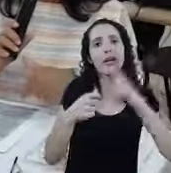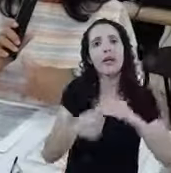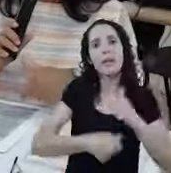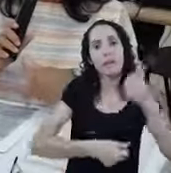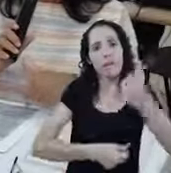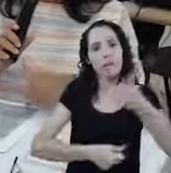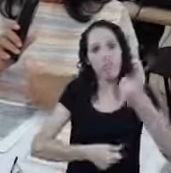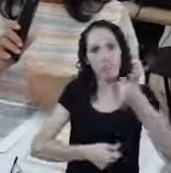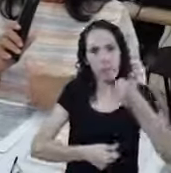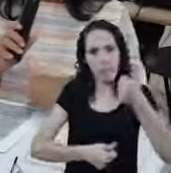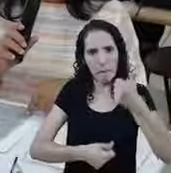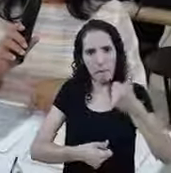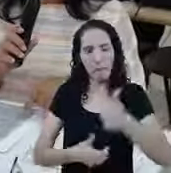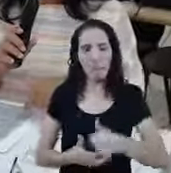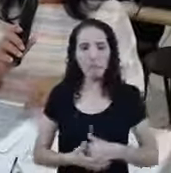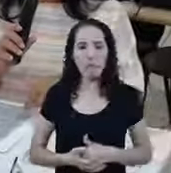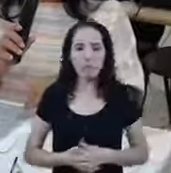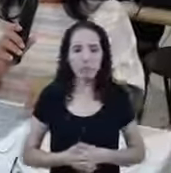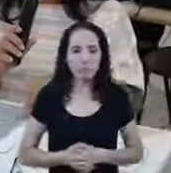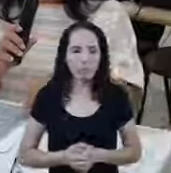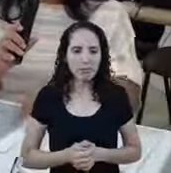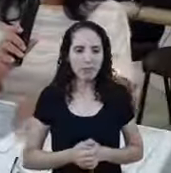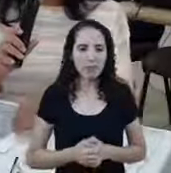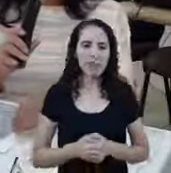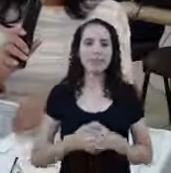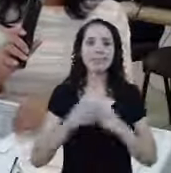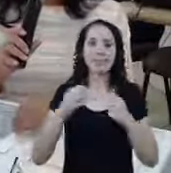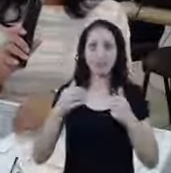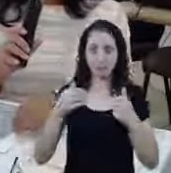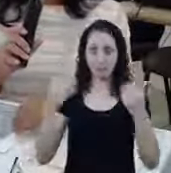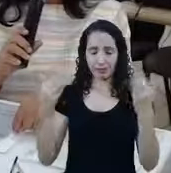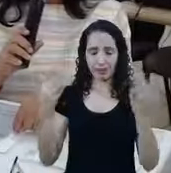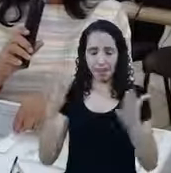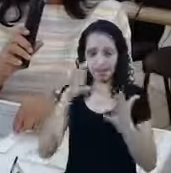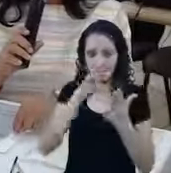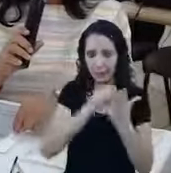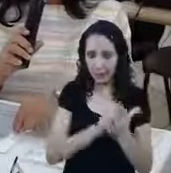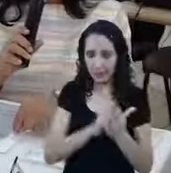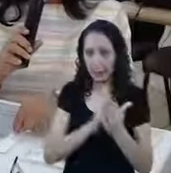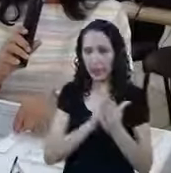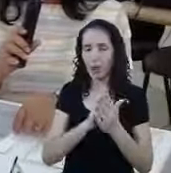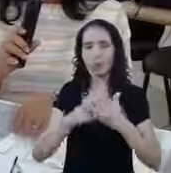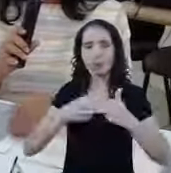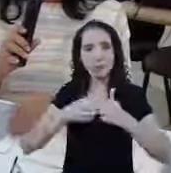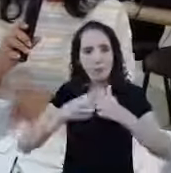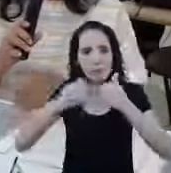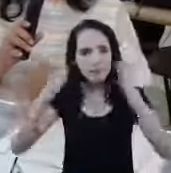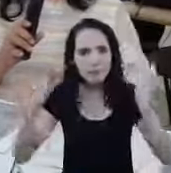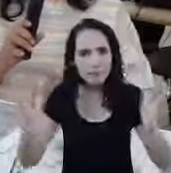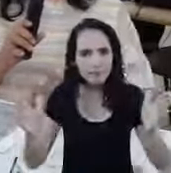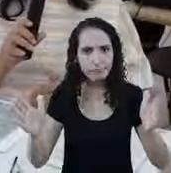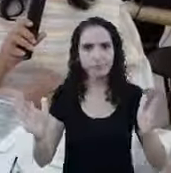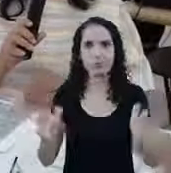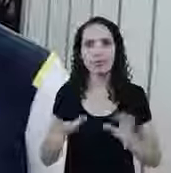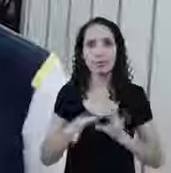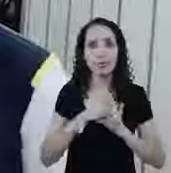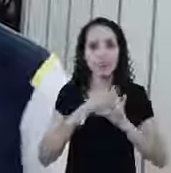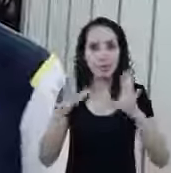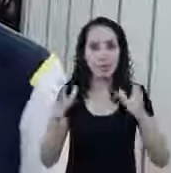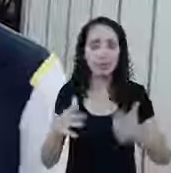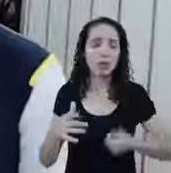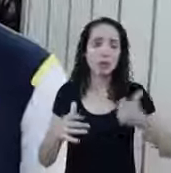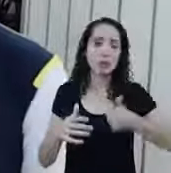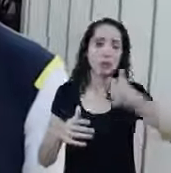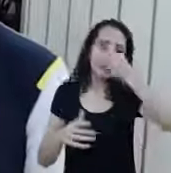não há Limitação Para você fazer Essa inscrição Hoje ou daqui a um mês Não está limitado Então deixe primeiro Você vai receber As três